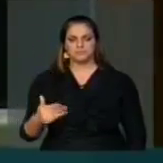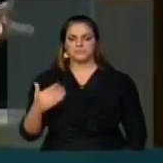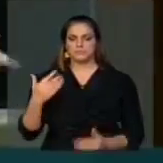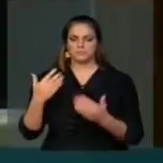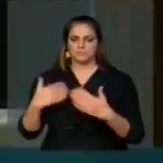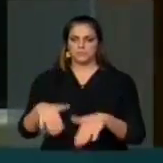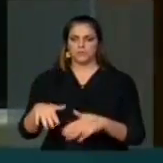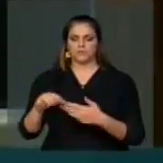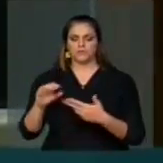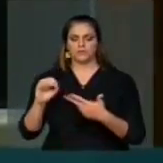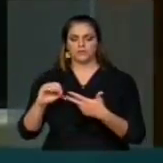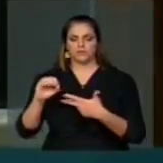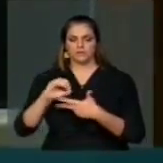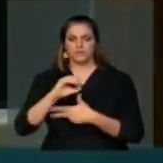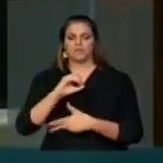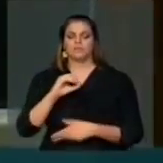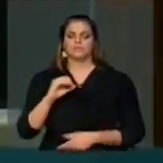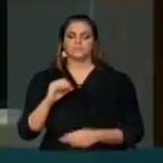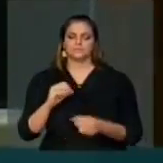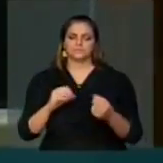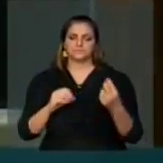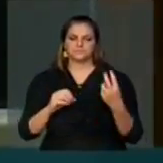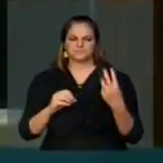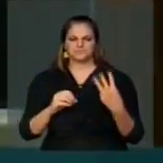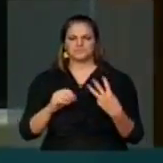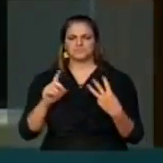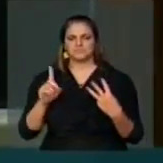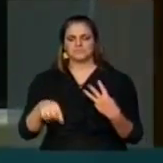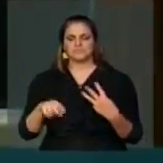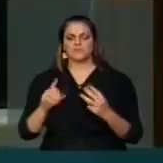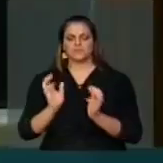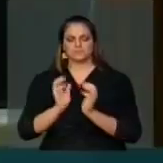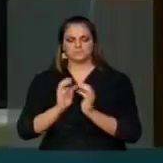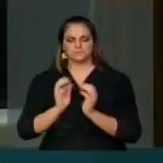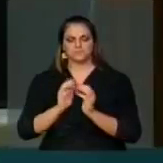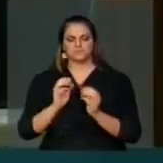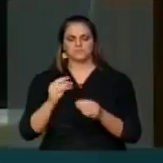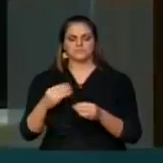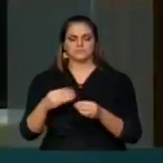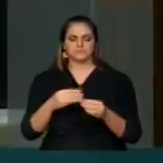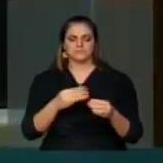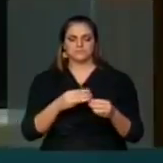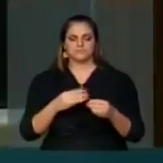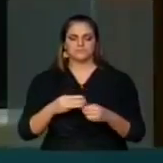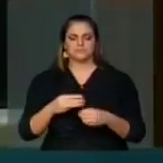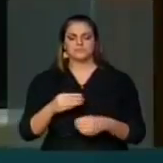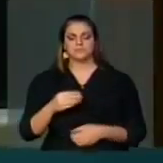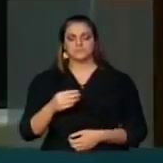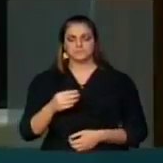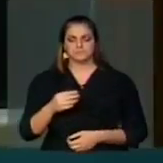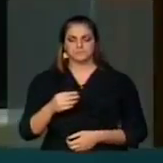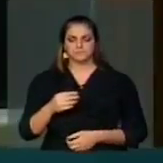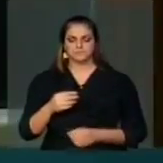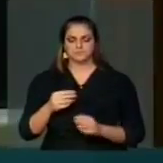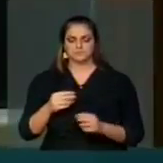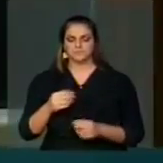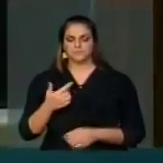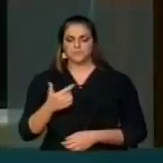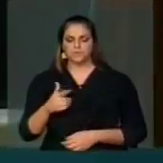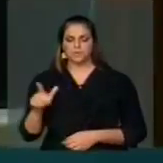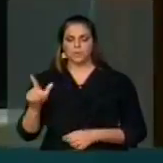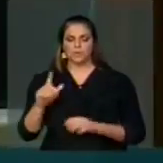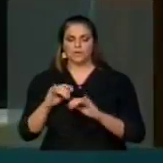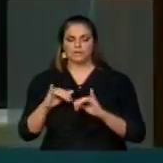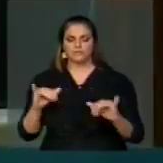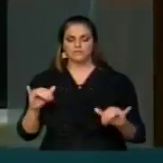inclusive municípios pequenos como Quixaba, Dormentes, Tacaratu. E o outro, Sr. Presidente, é um registro que eu faço